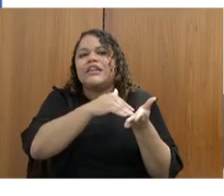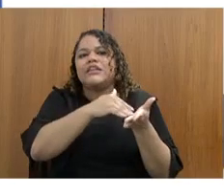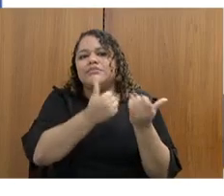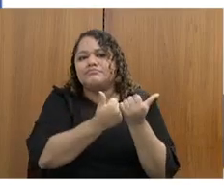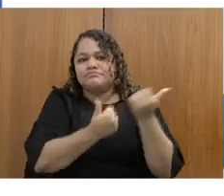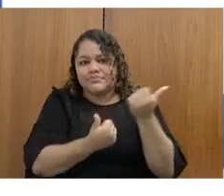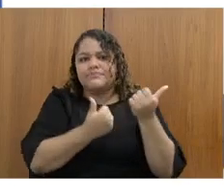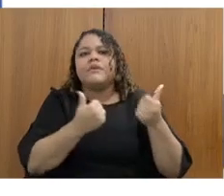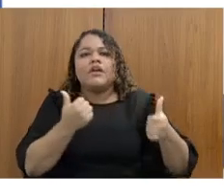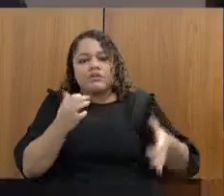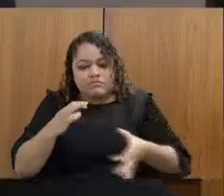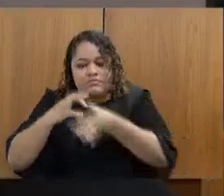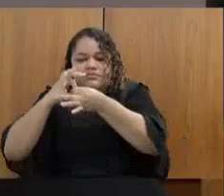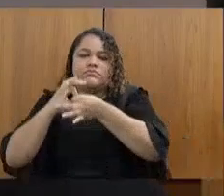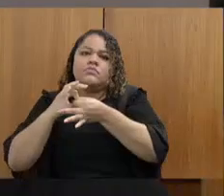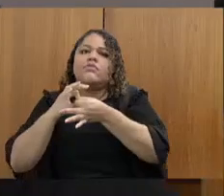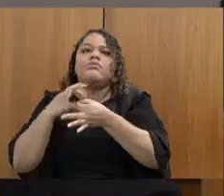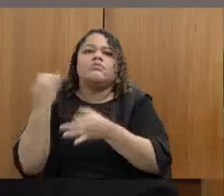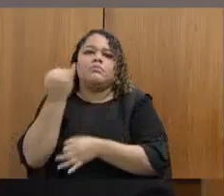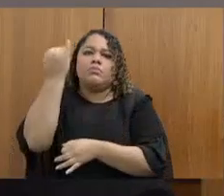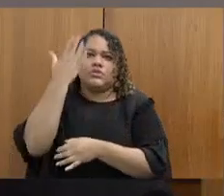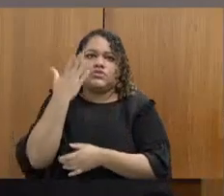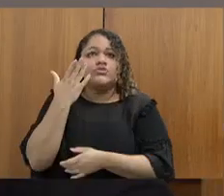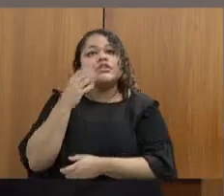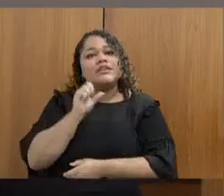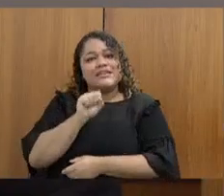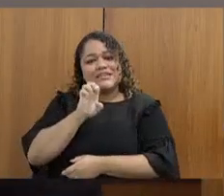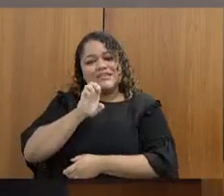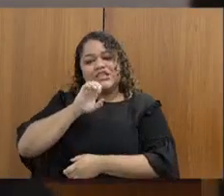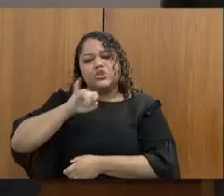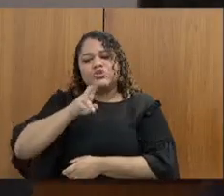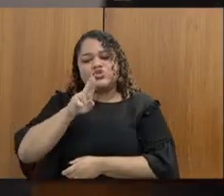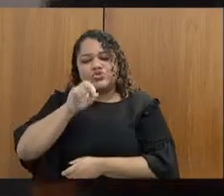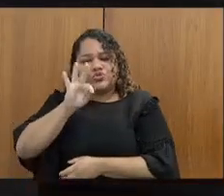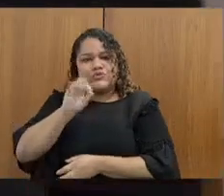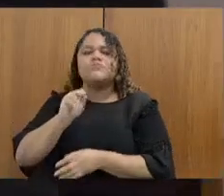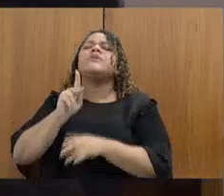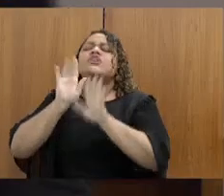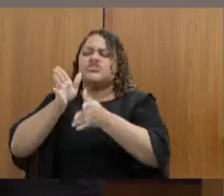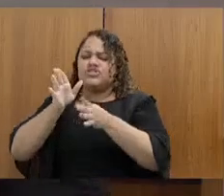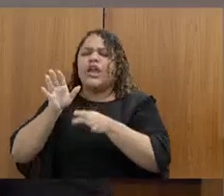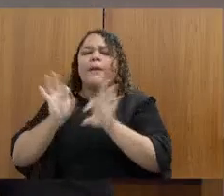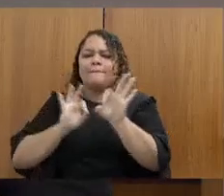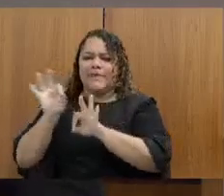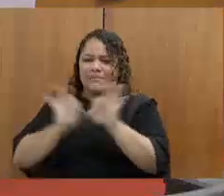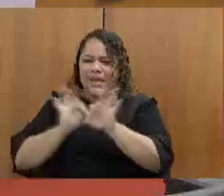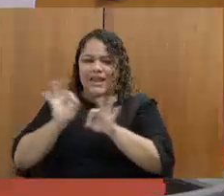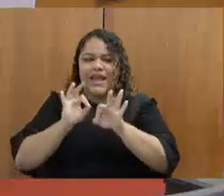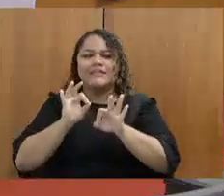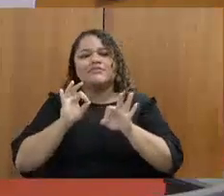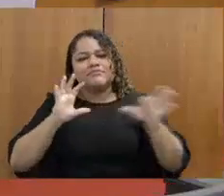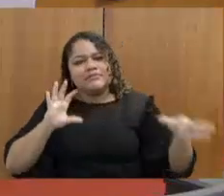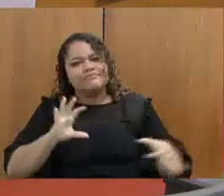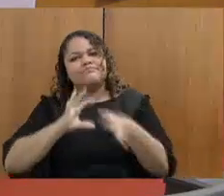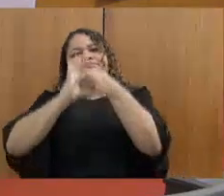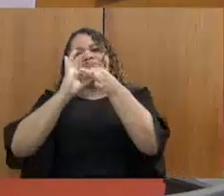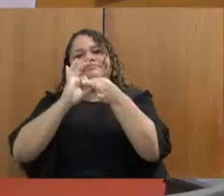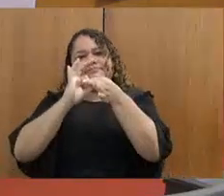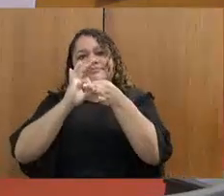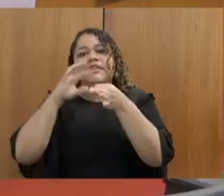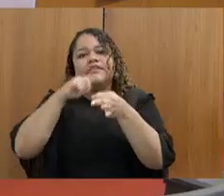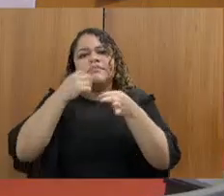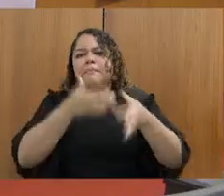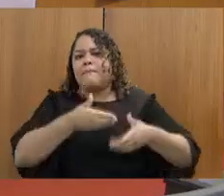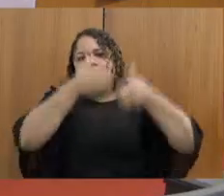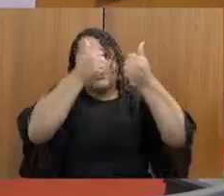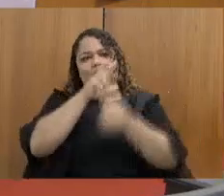Sejusp, deputada, está preparada para colher muito bem essa subsecretaria. E vai ser uma das melhores que a gente vai ter, porque prevenção é um